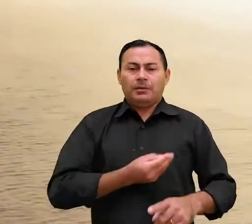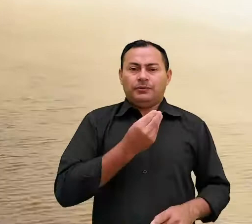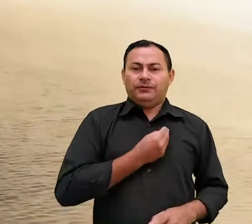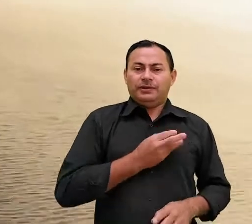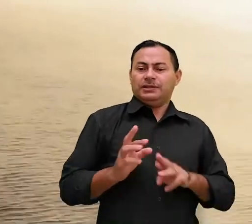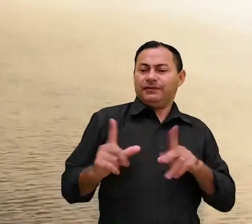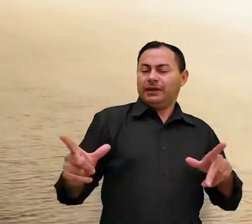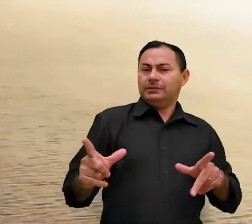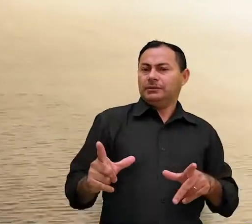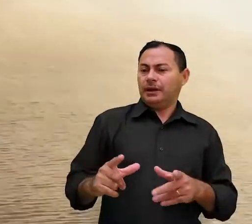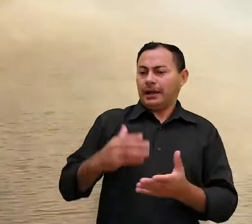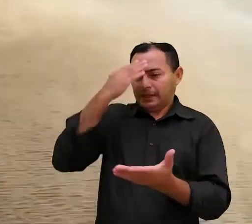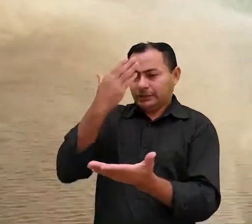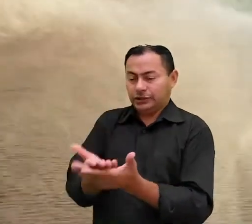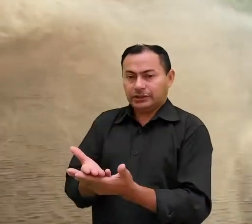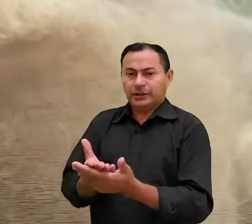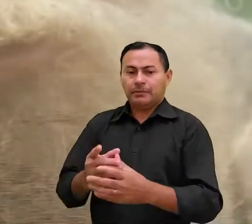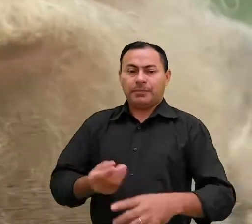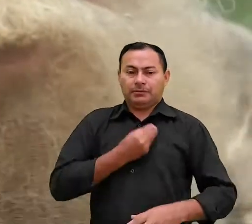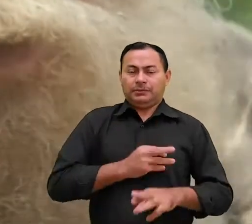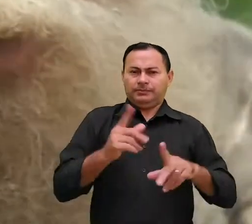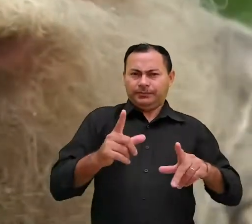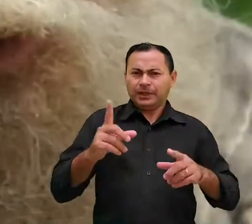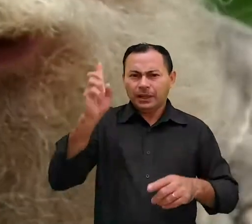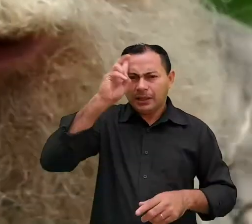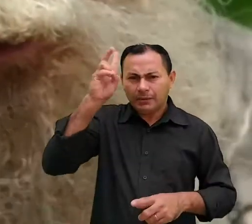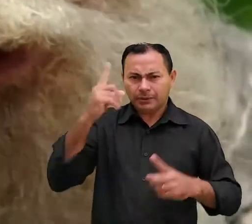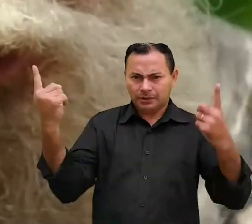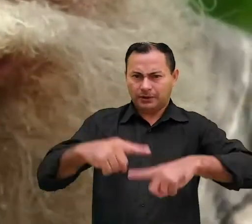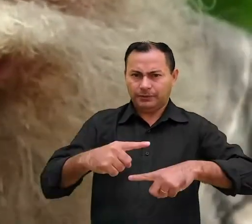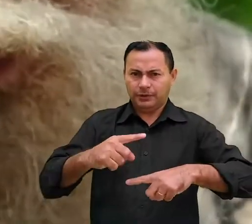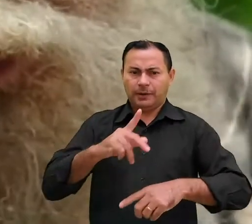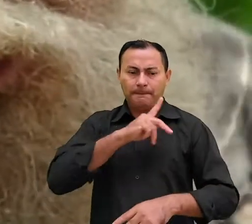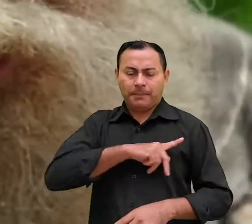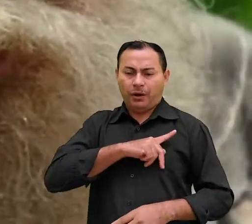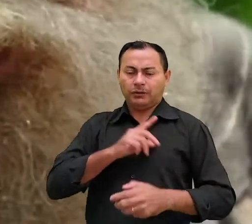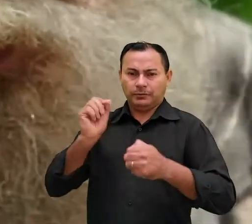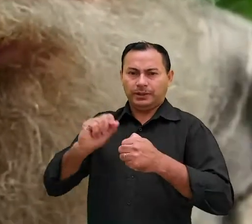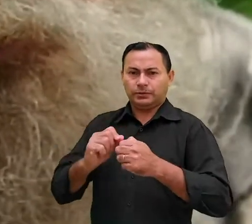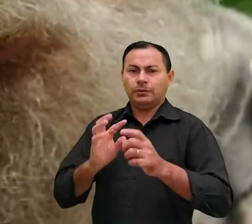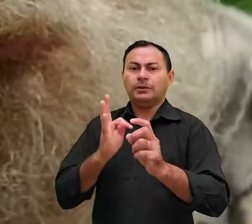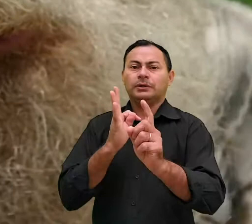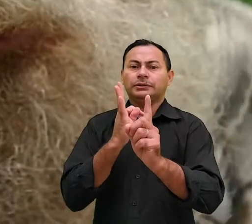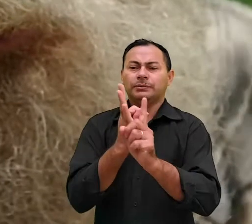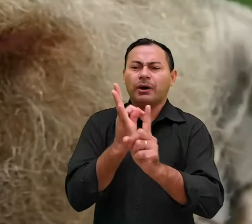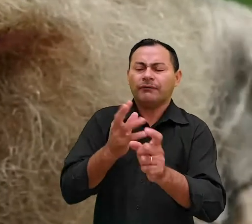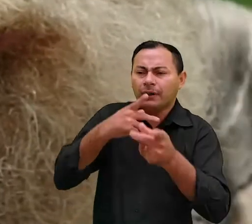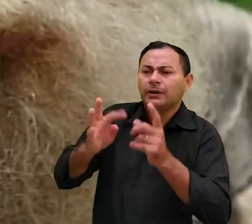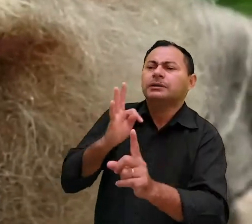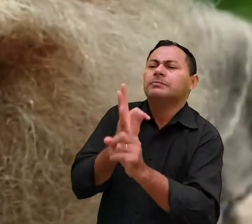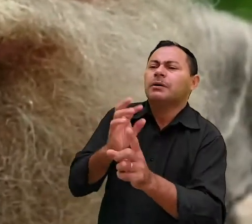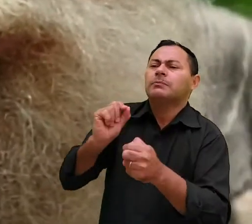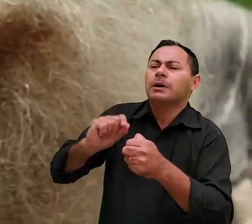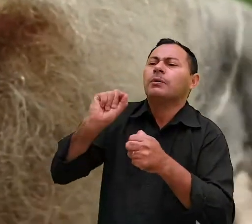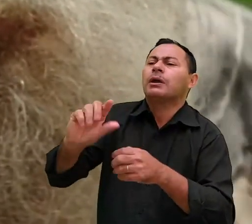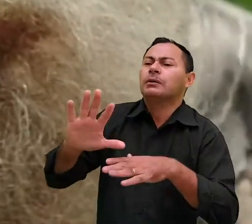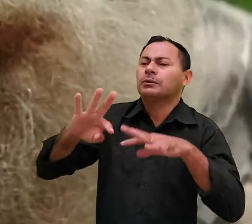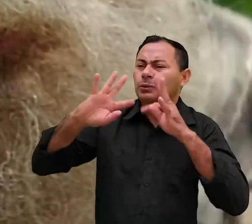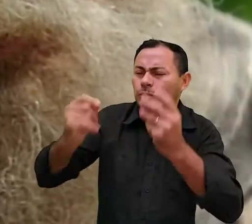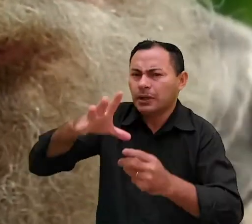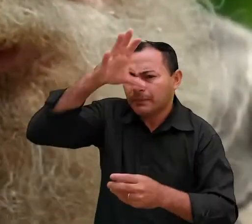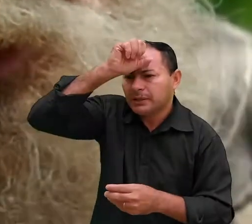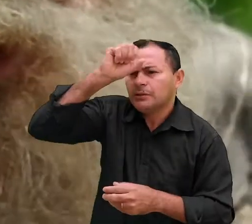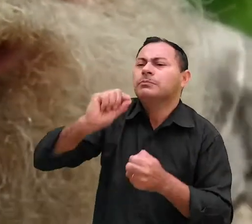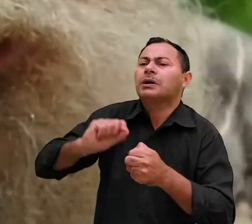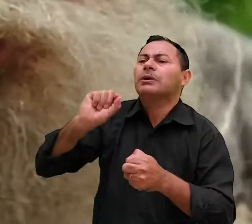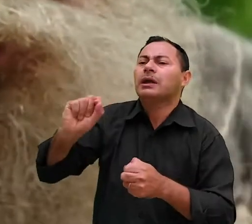diferente do que crê. Vocês estão lembrados do desafio que Paulo lançou para Timóteo? Timóteo, o que você vai fazer com